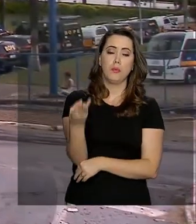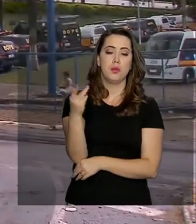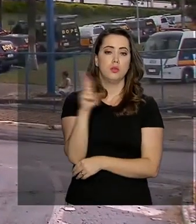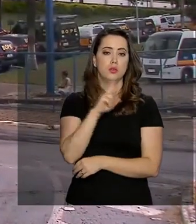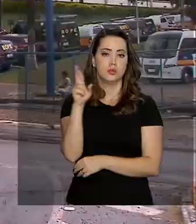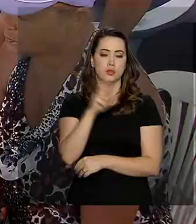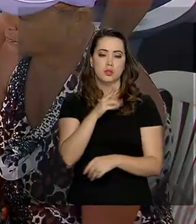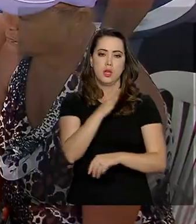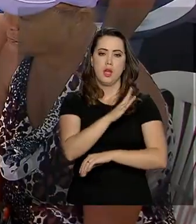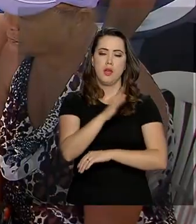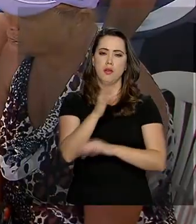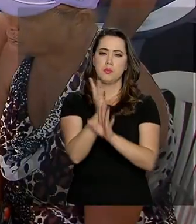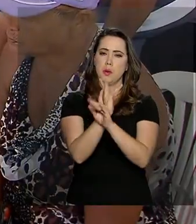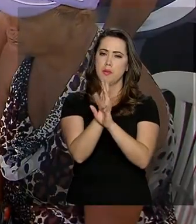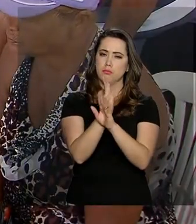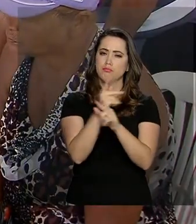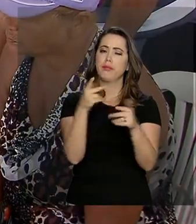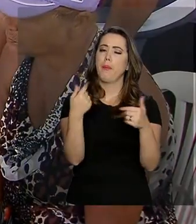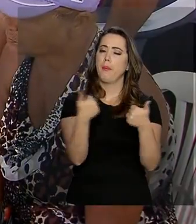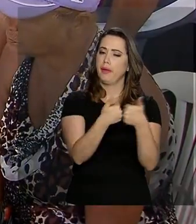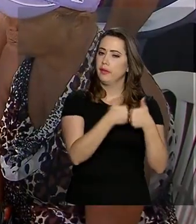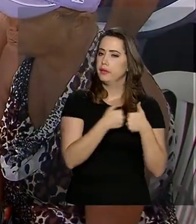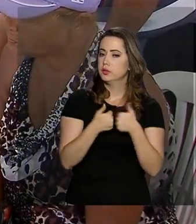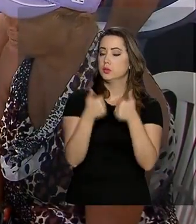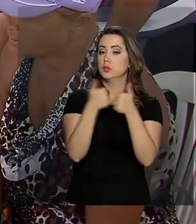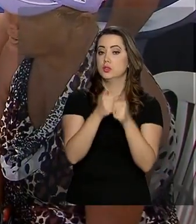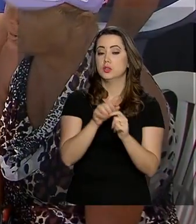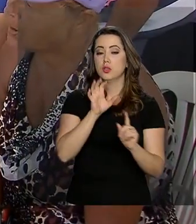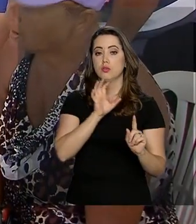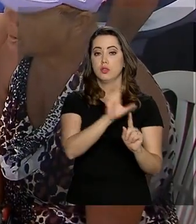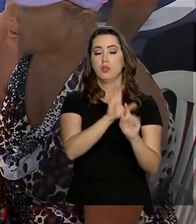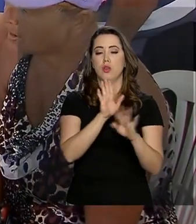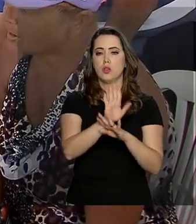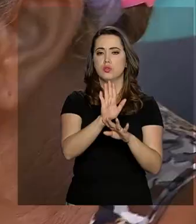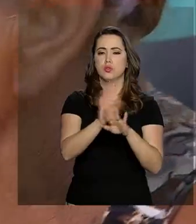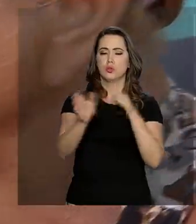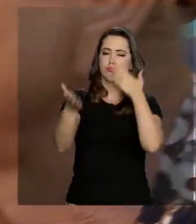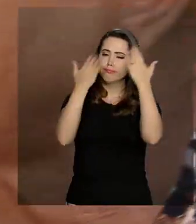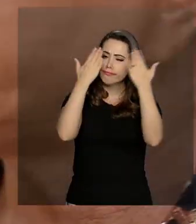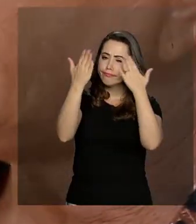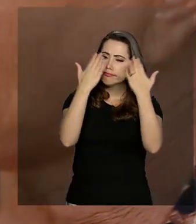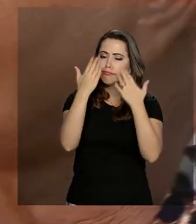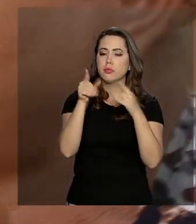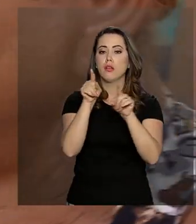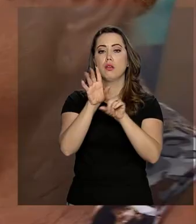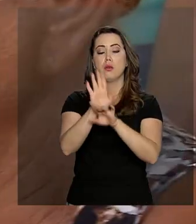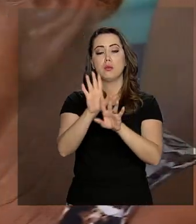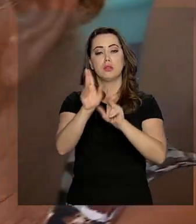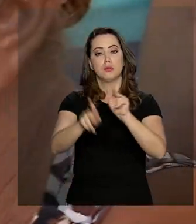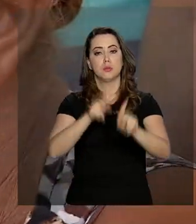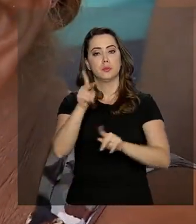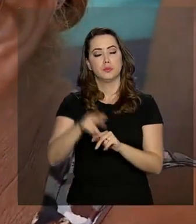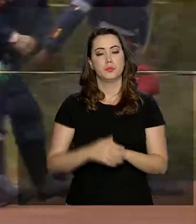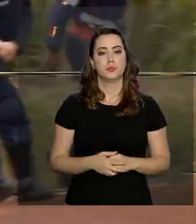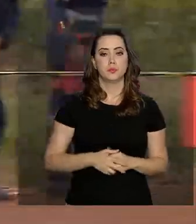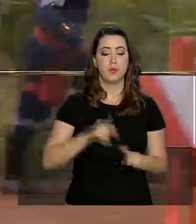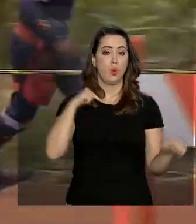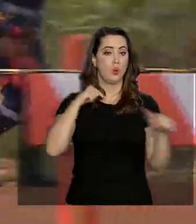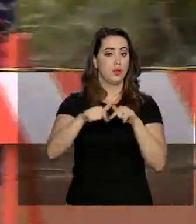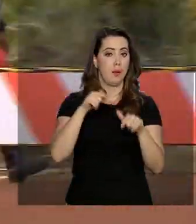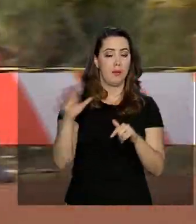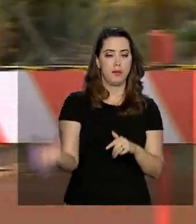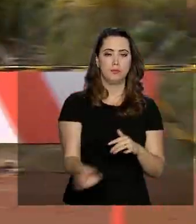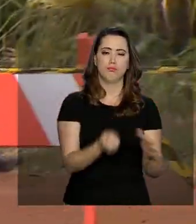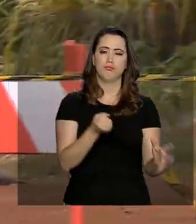municípios da região e determinou a intensificação de serviços psicossociais para atender a população. A operação de